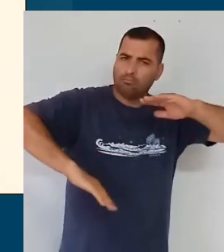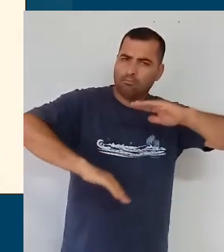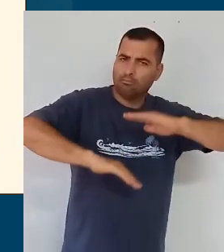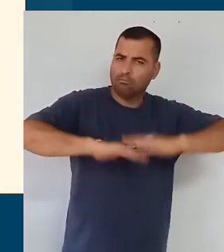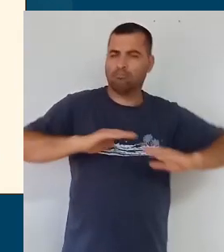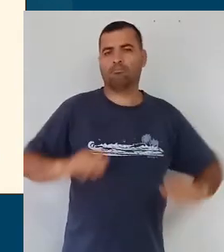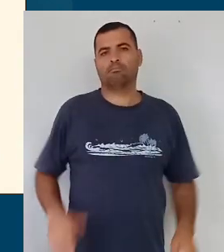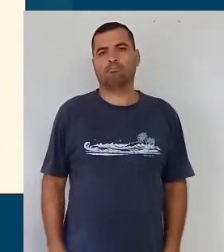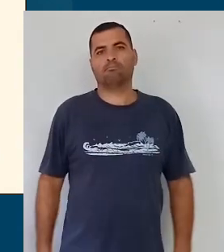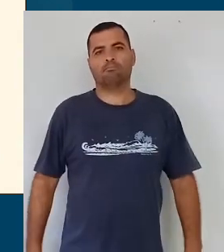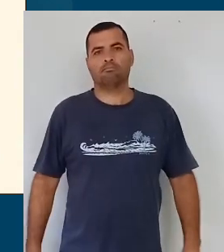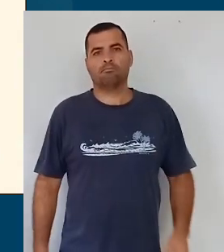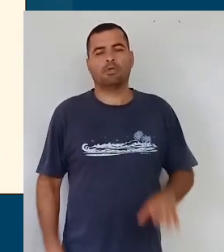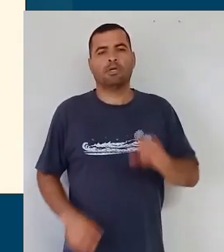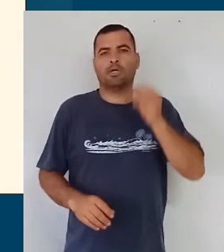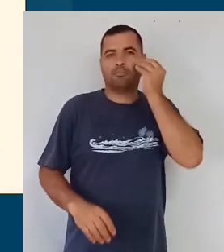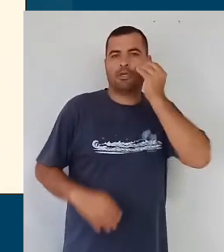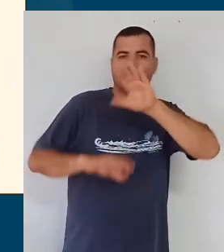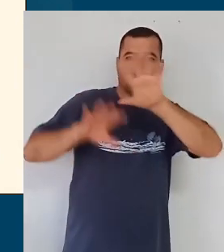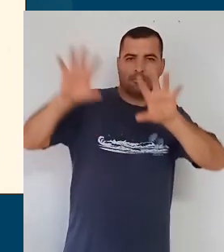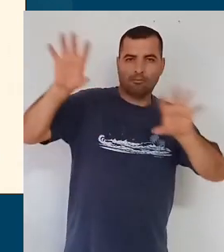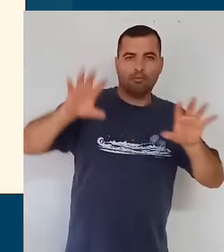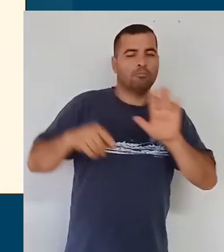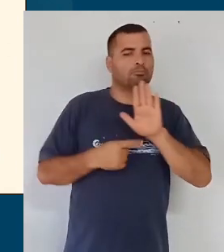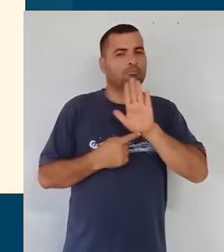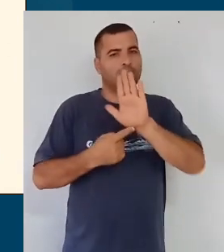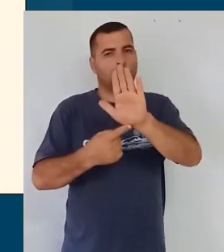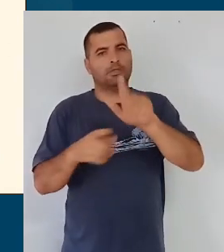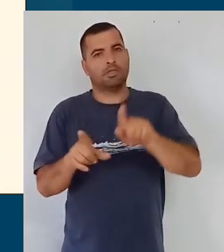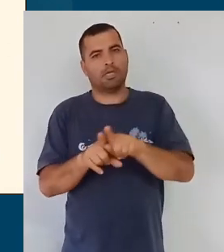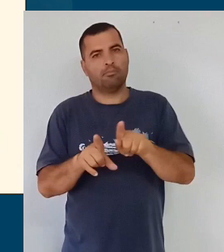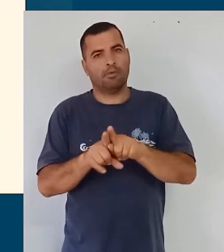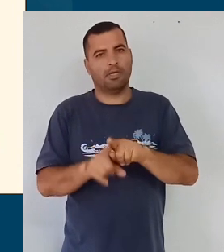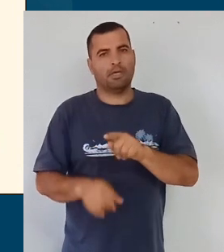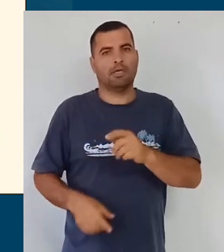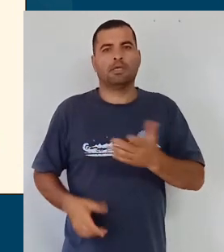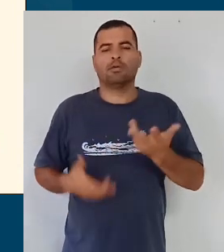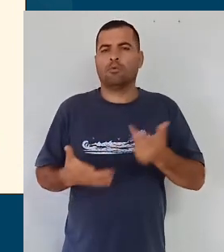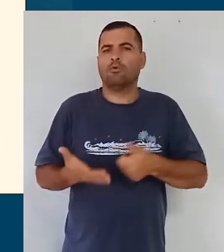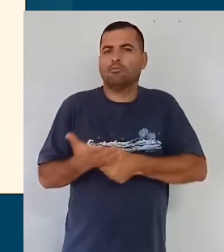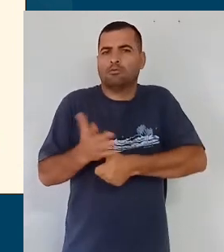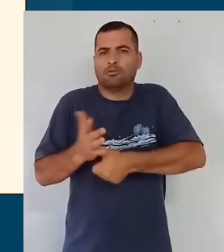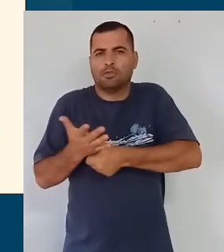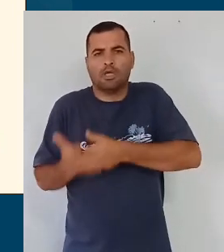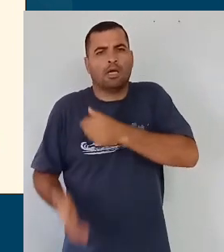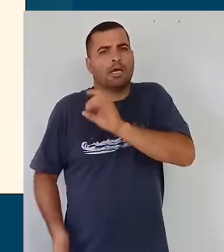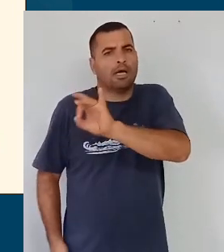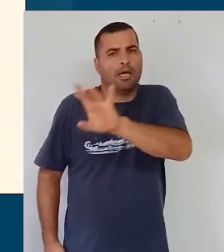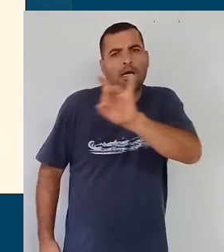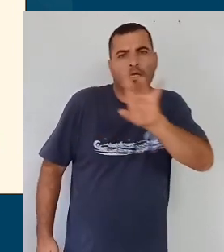também contemplam as identidades individuais e coletivas.